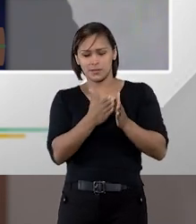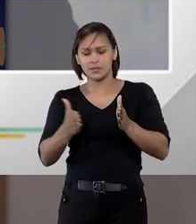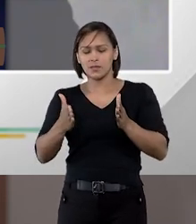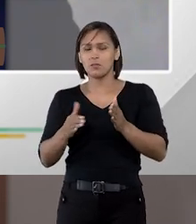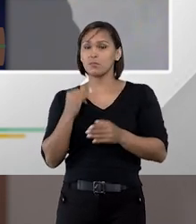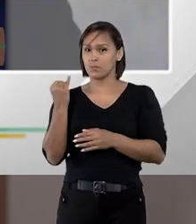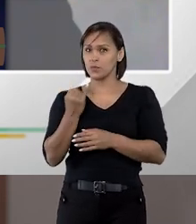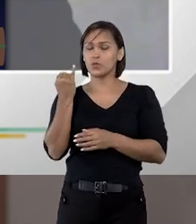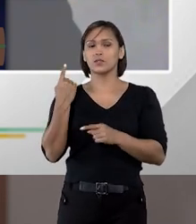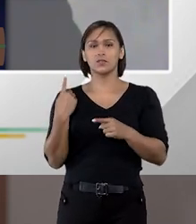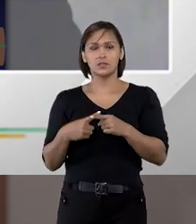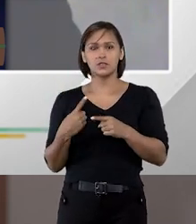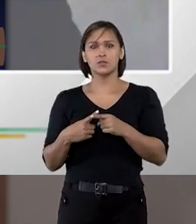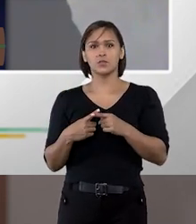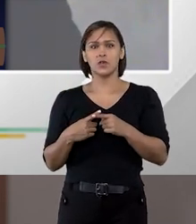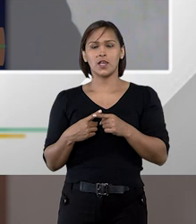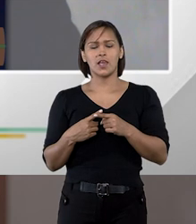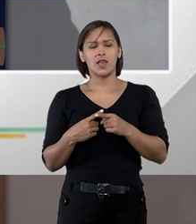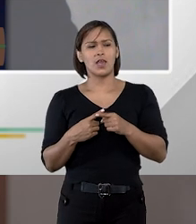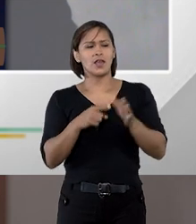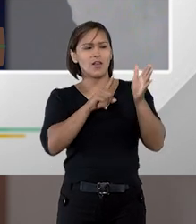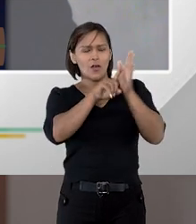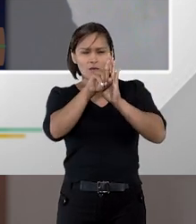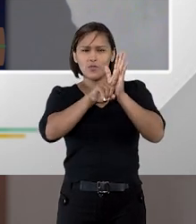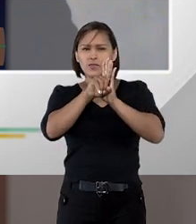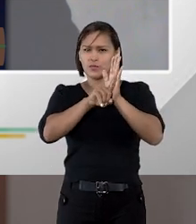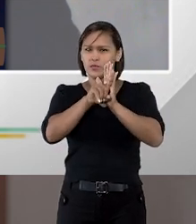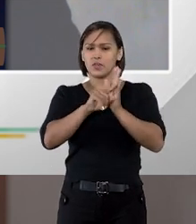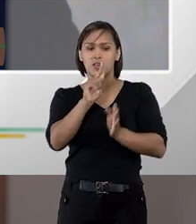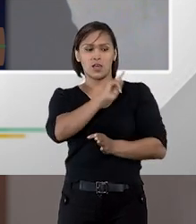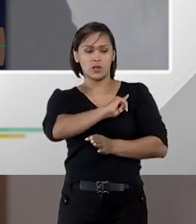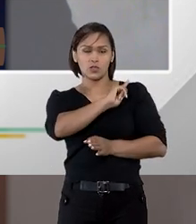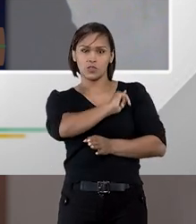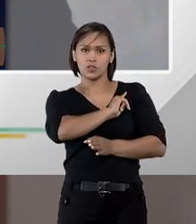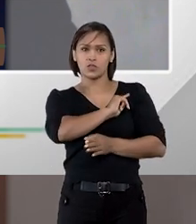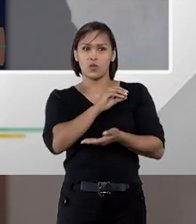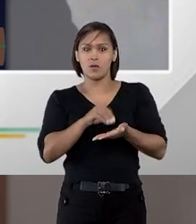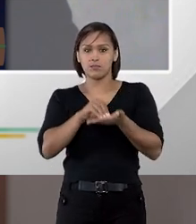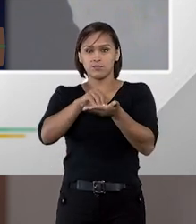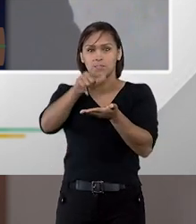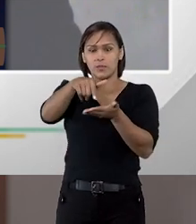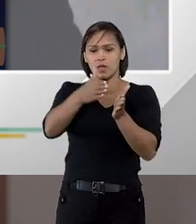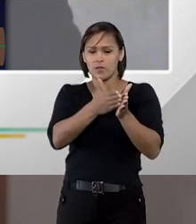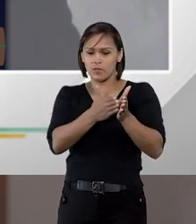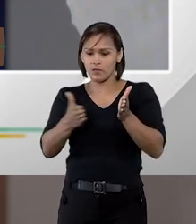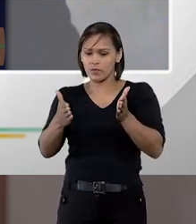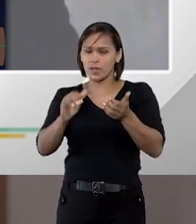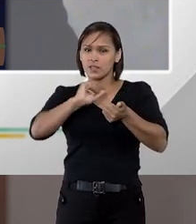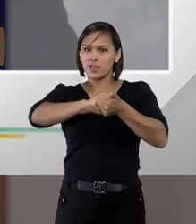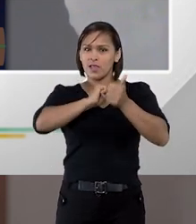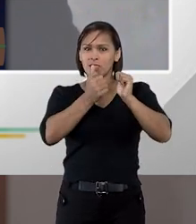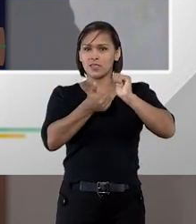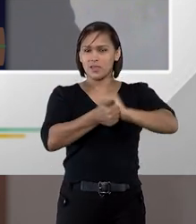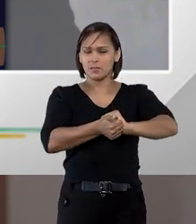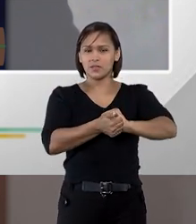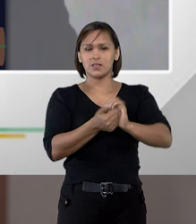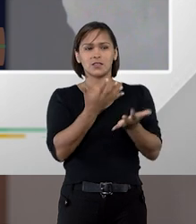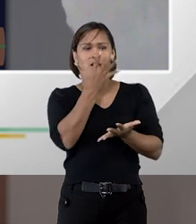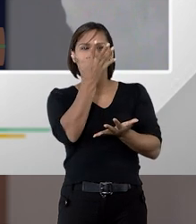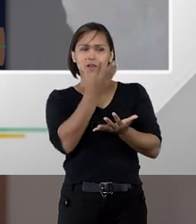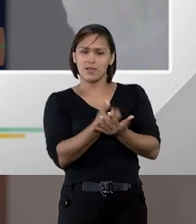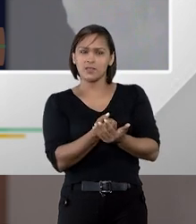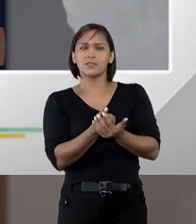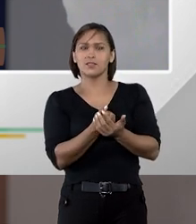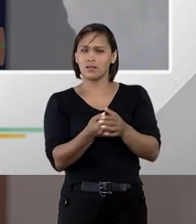prazo importante, eu dizia, porque ele confere aos gestores públicos um período de adaptação,